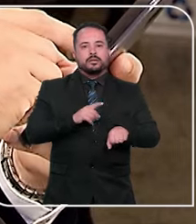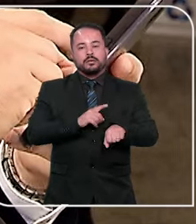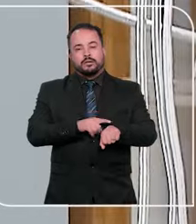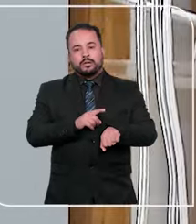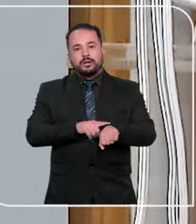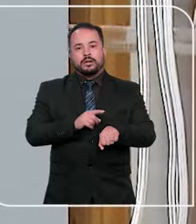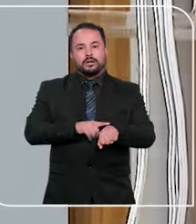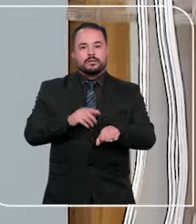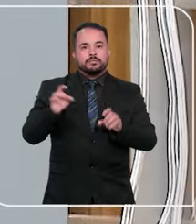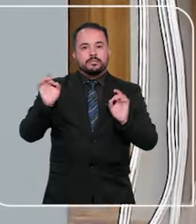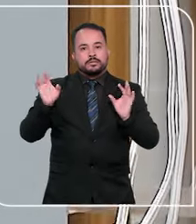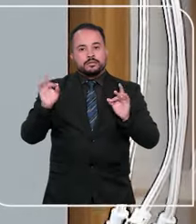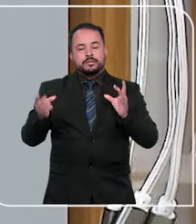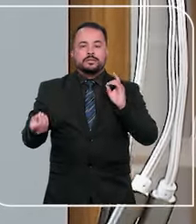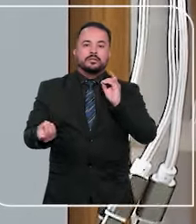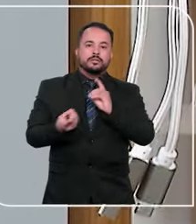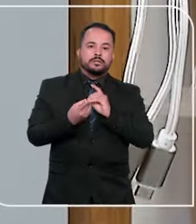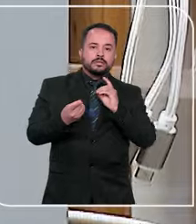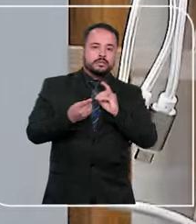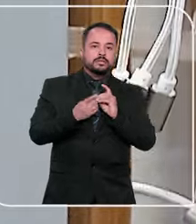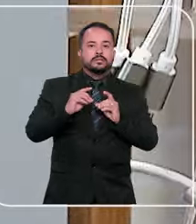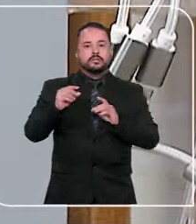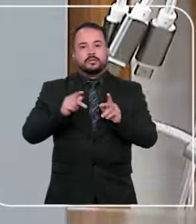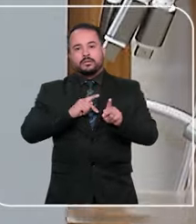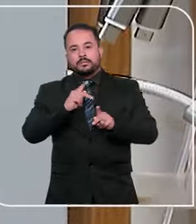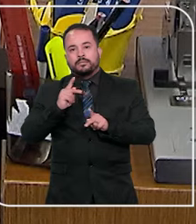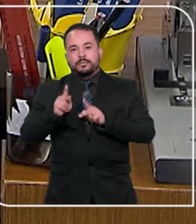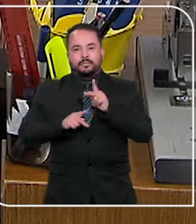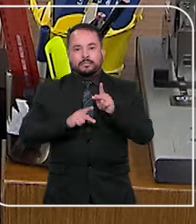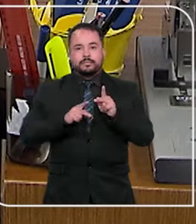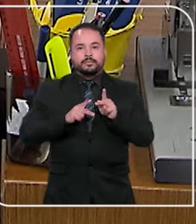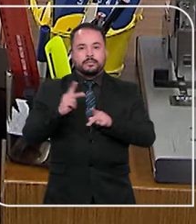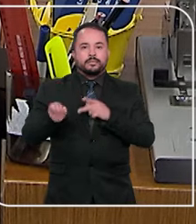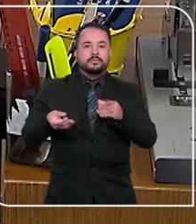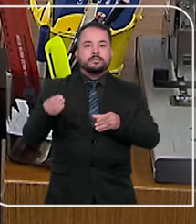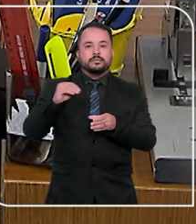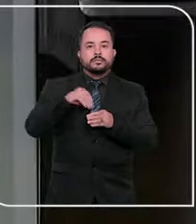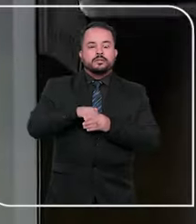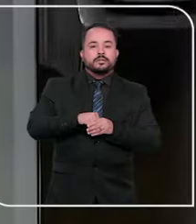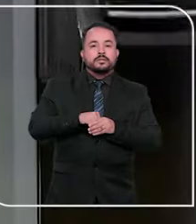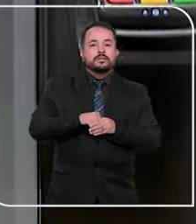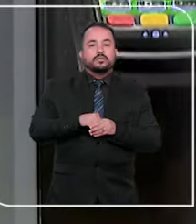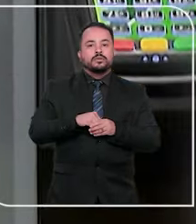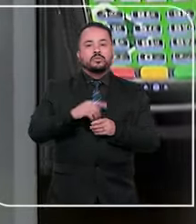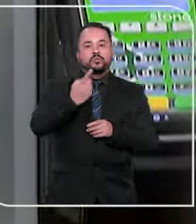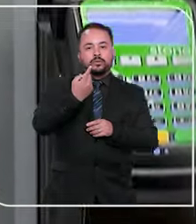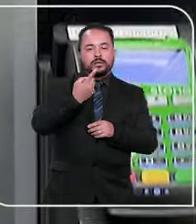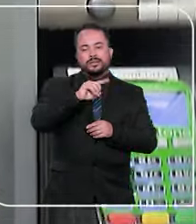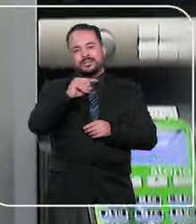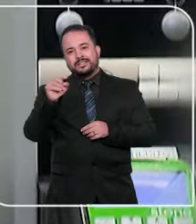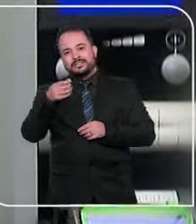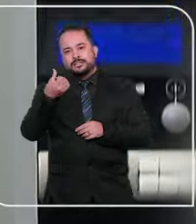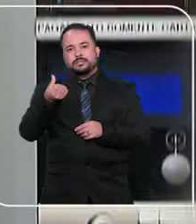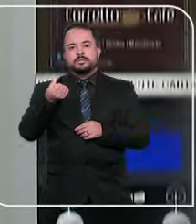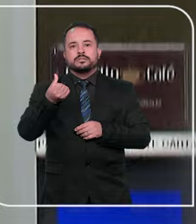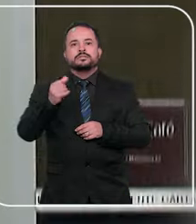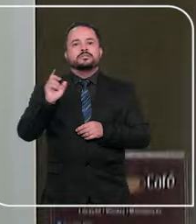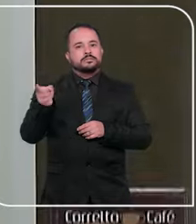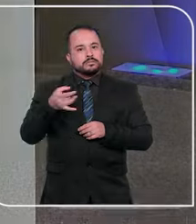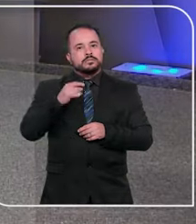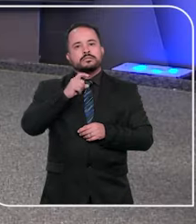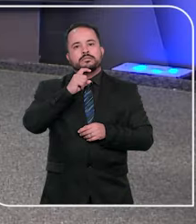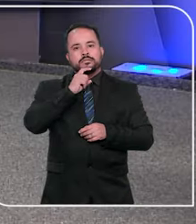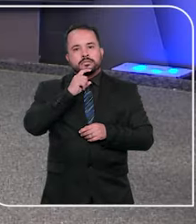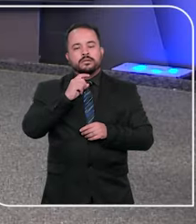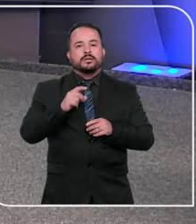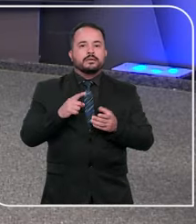expediente em horário especial com atendimento também ao público externo de 1 às 6 da tarde